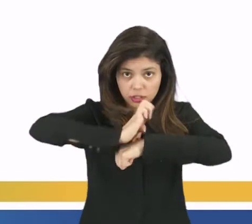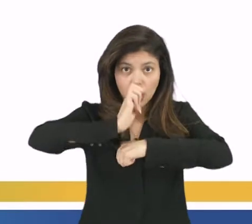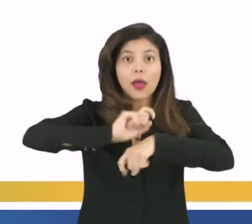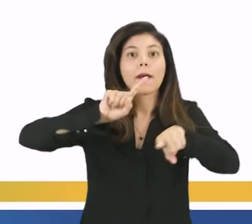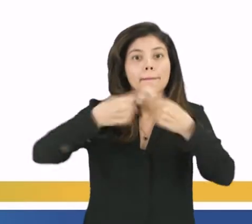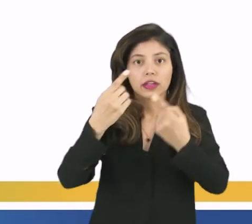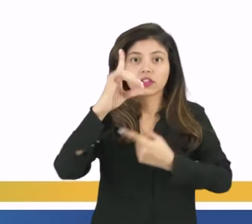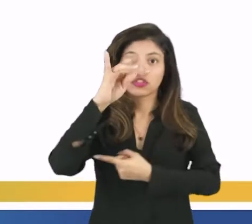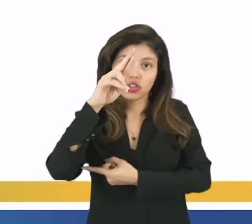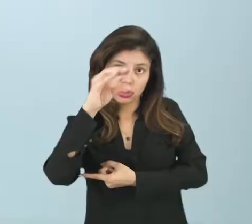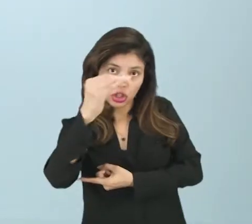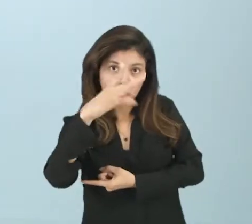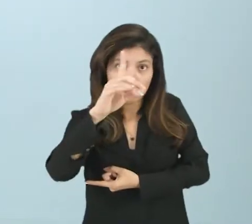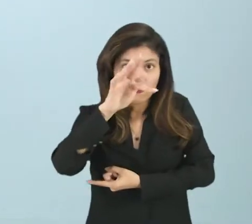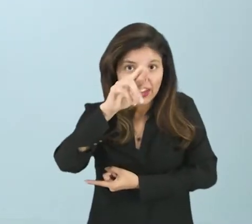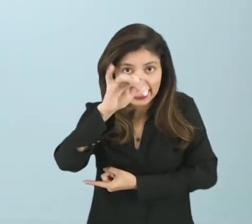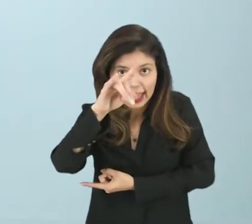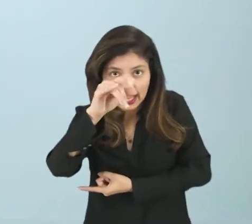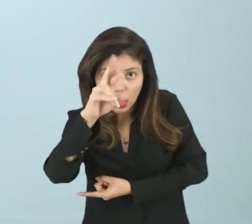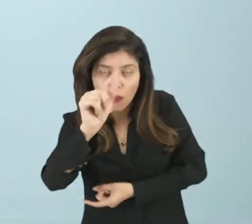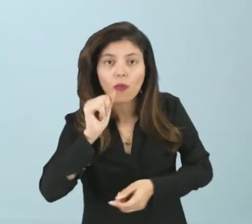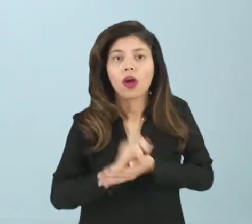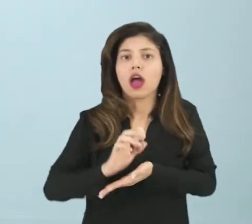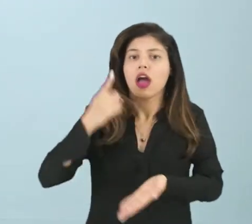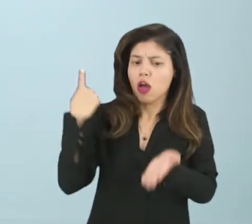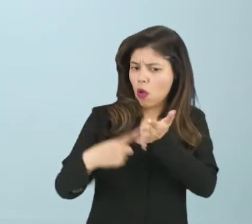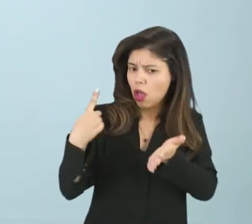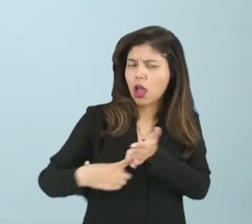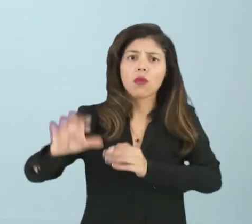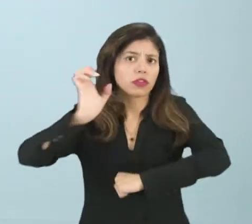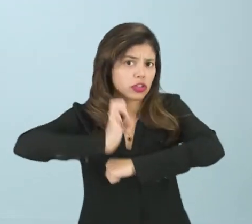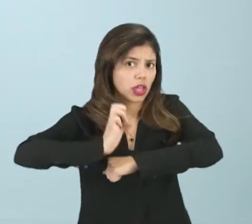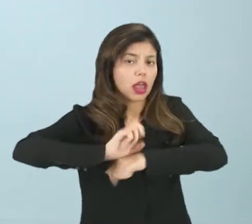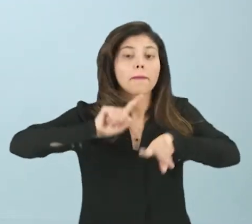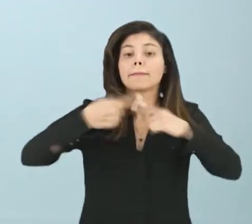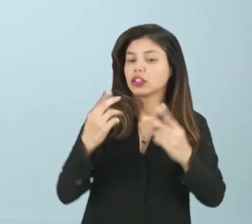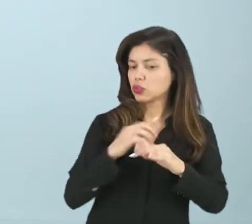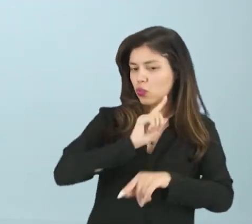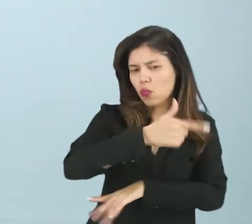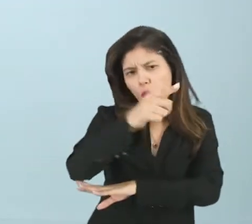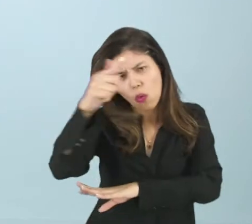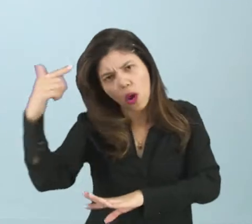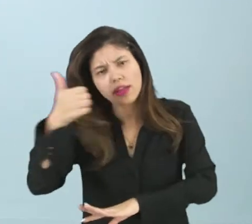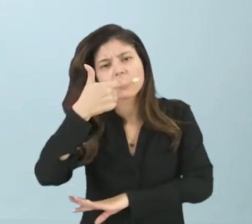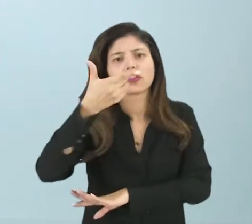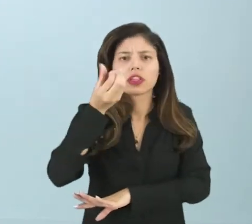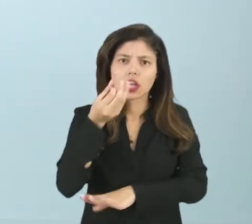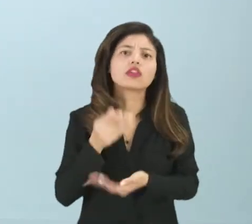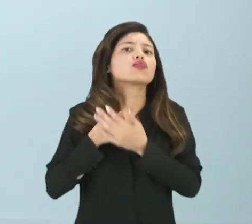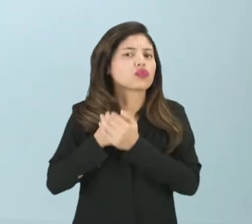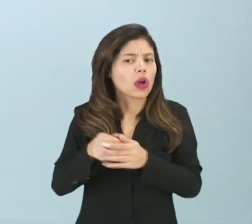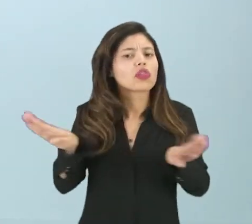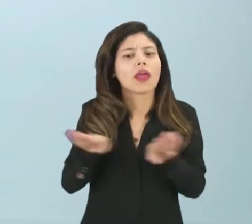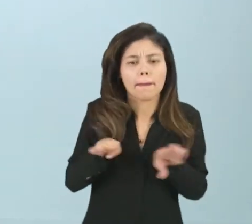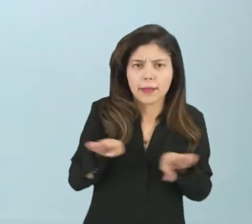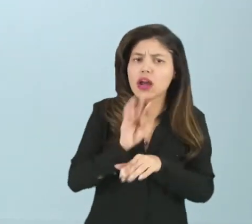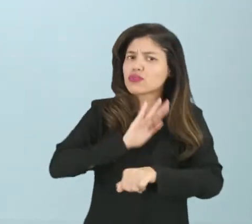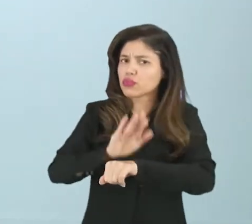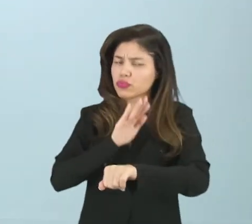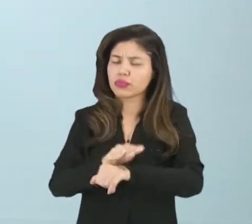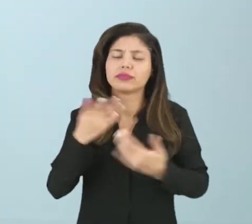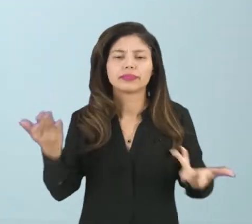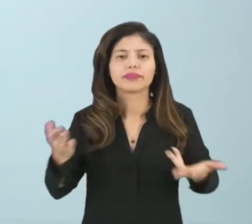que o distrito não é considerado como um estado, mas é um distrito e todos os outros 26 estados sustentam esse distrito.